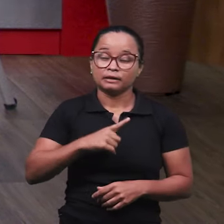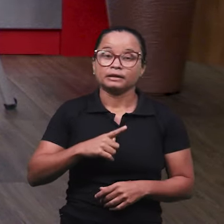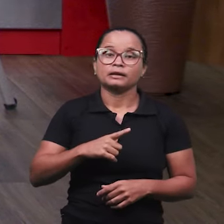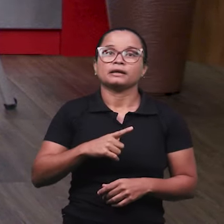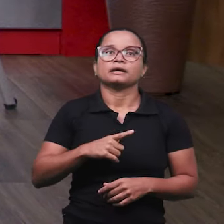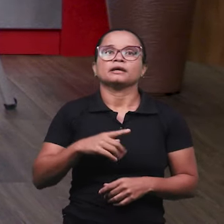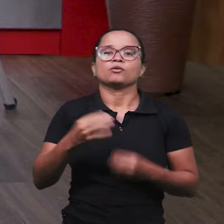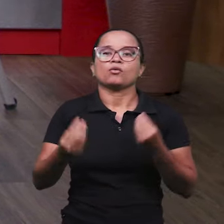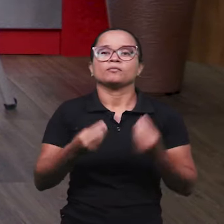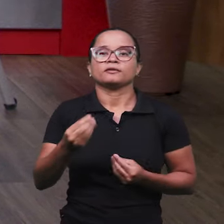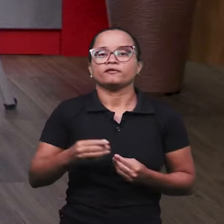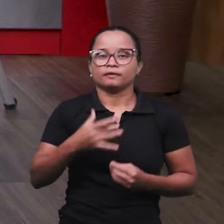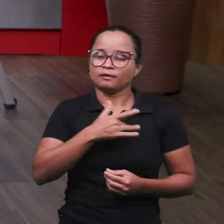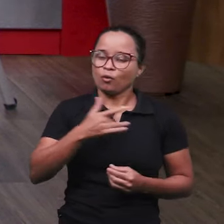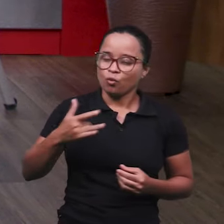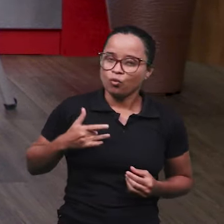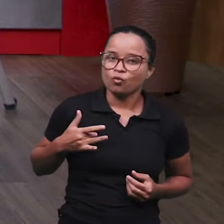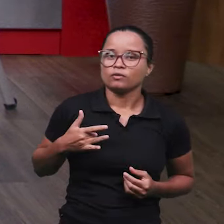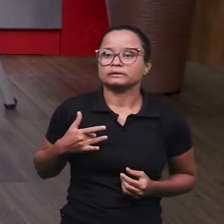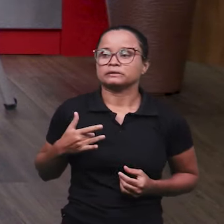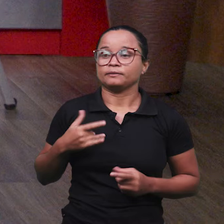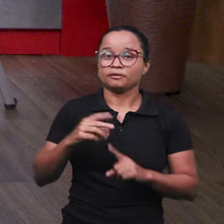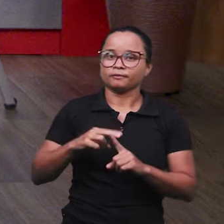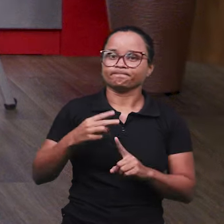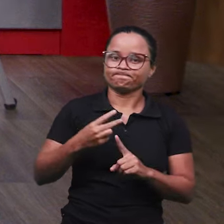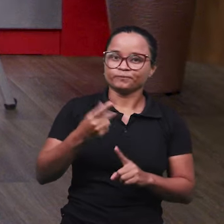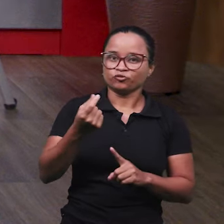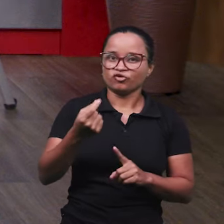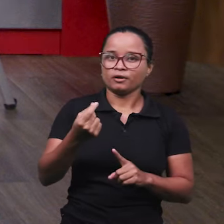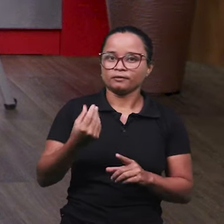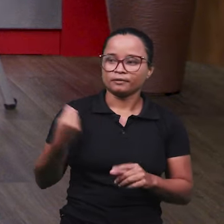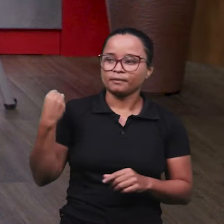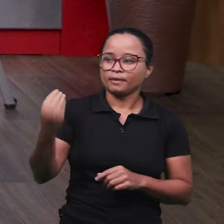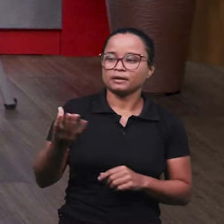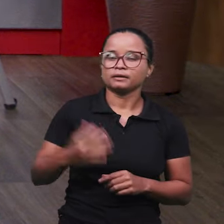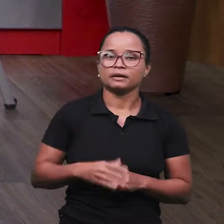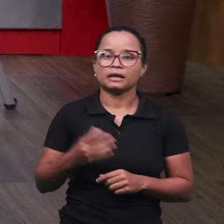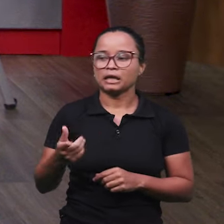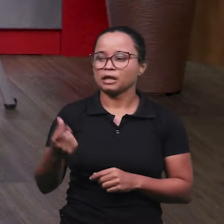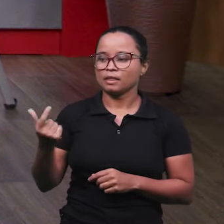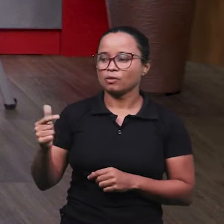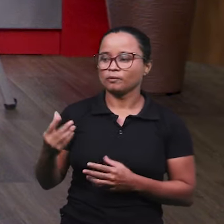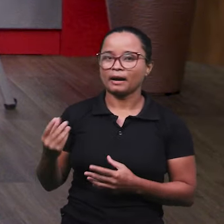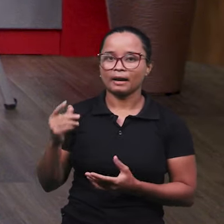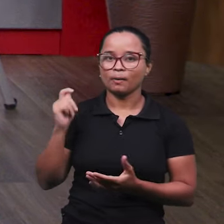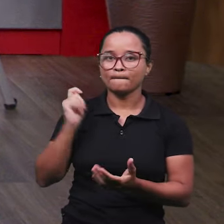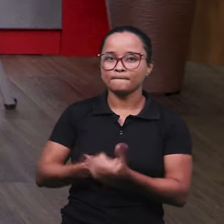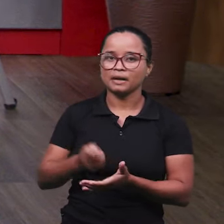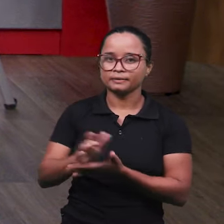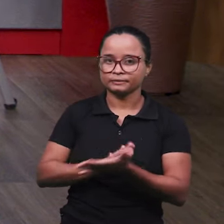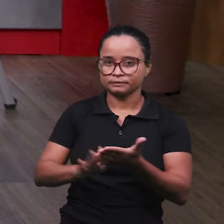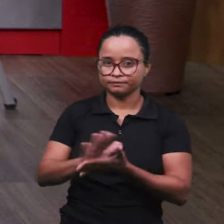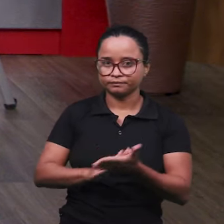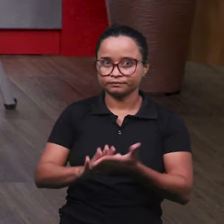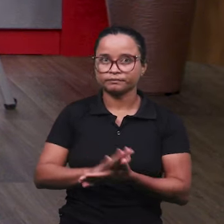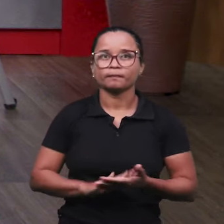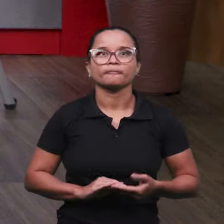de insalubridade, né? E ele não recebe porque a empresa, ela baseia-se ali nesse laudo particular,